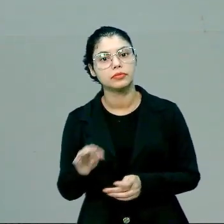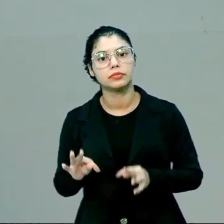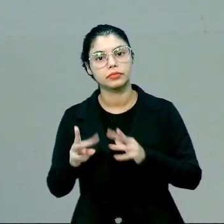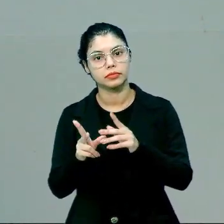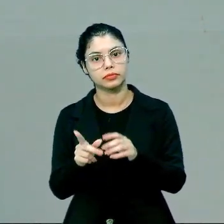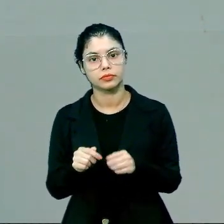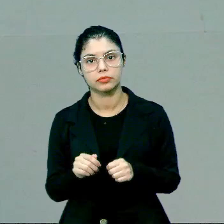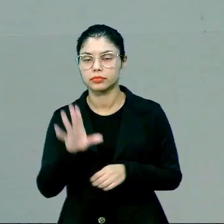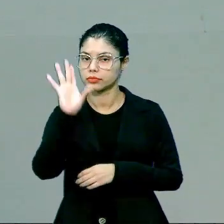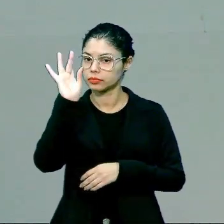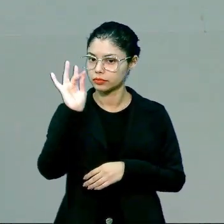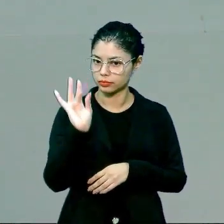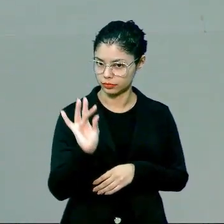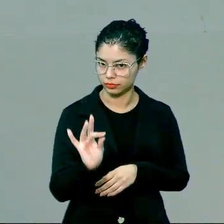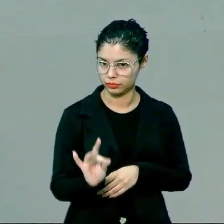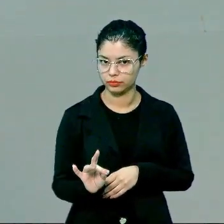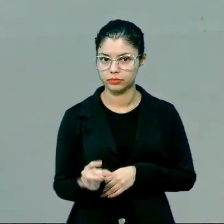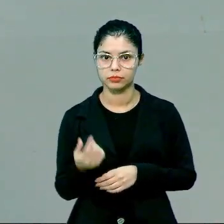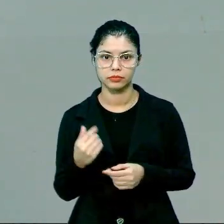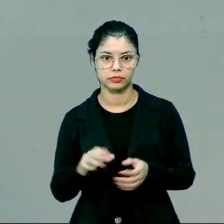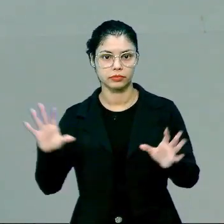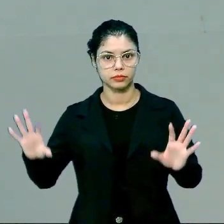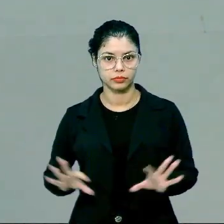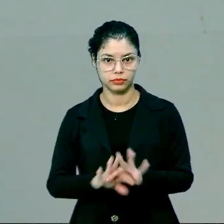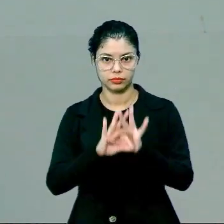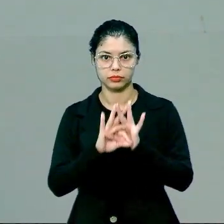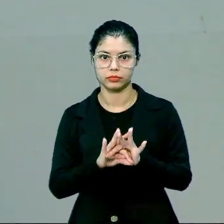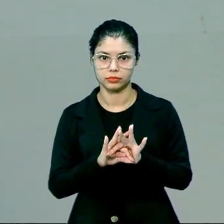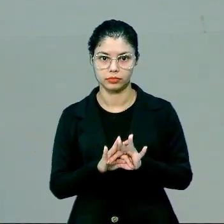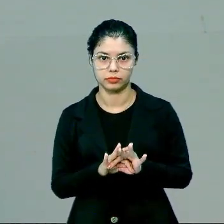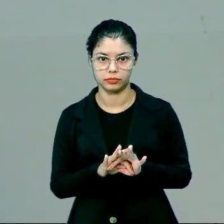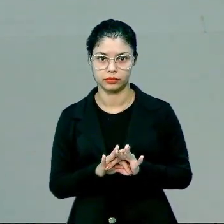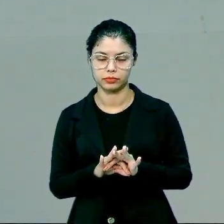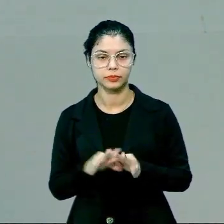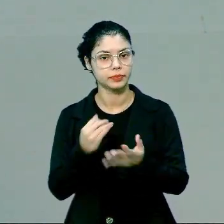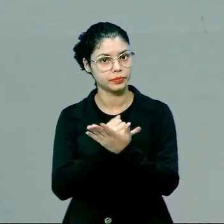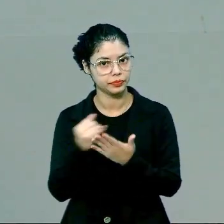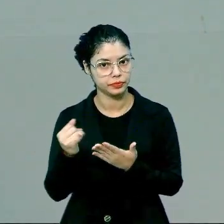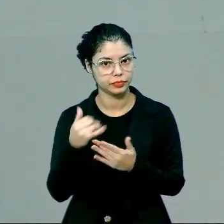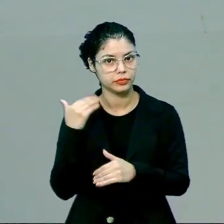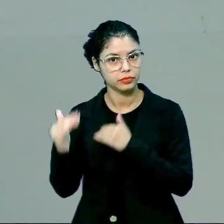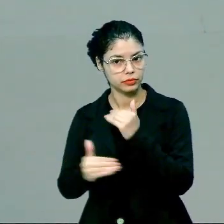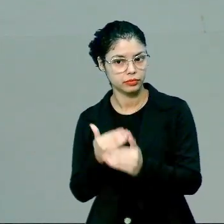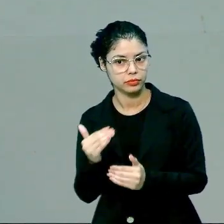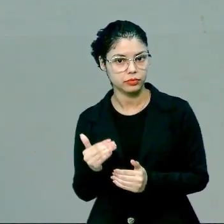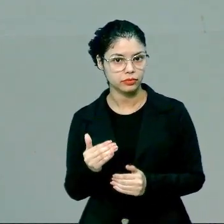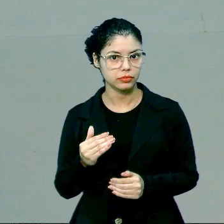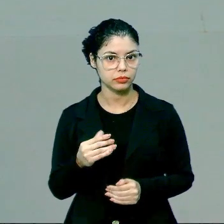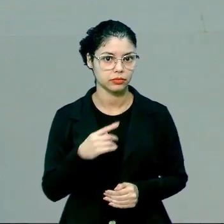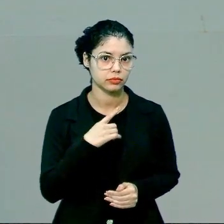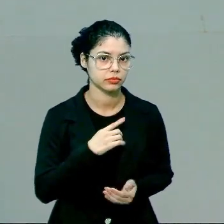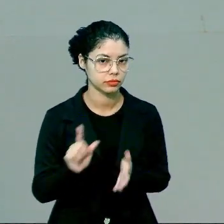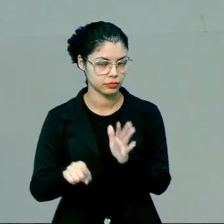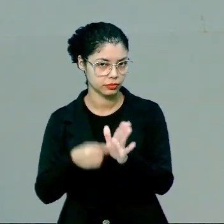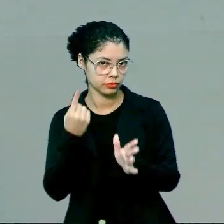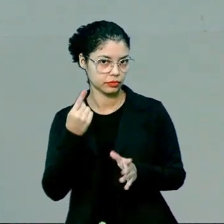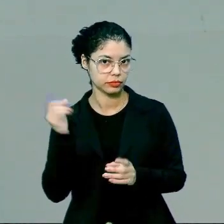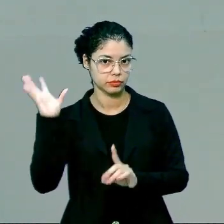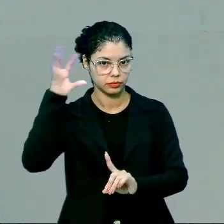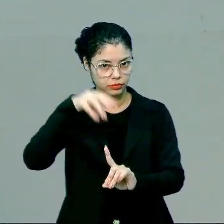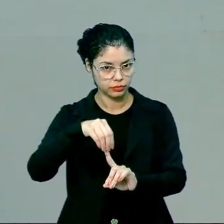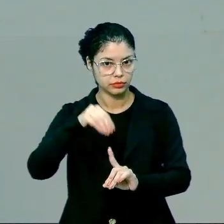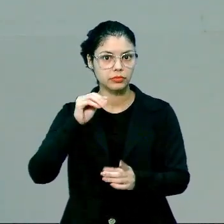tudo o que ele deveria ter. Ele tem o conectivo que liga a introdução ao desenvolvimento. Ele tem a primeira ideia